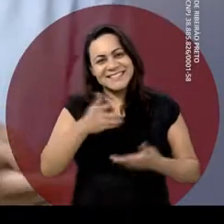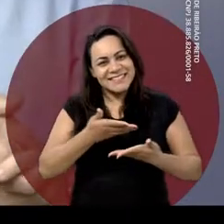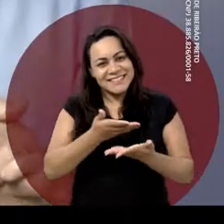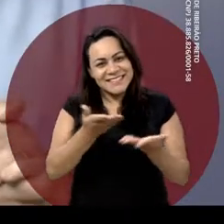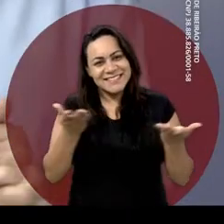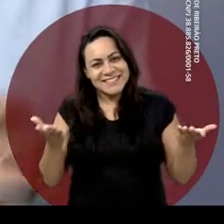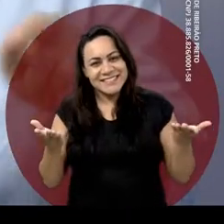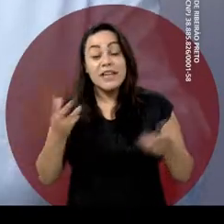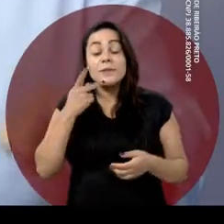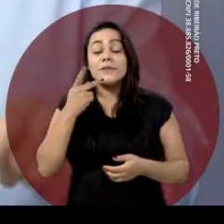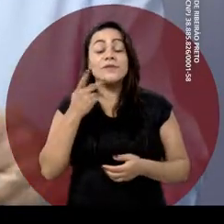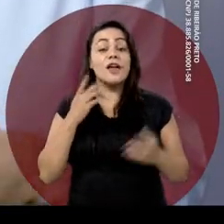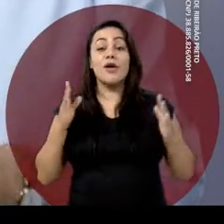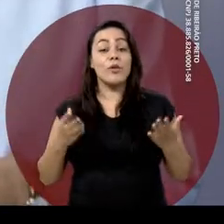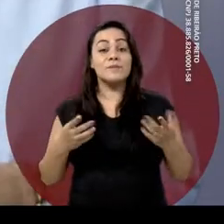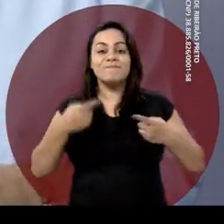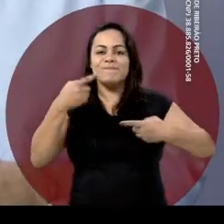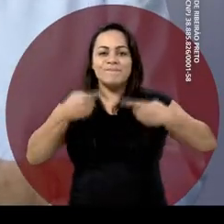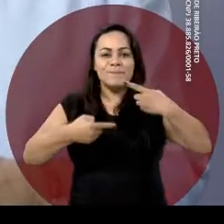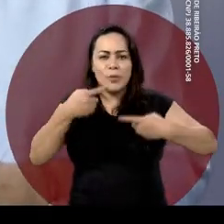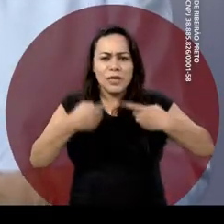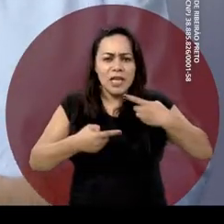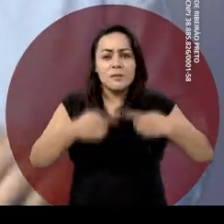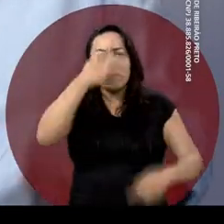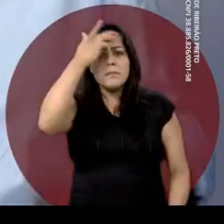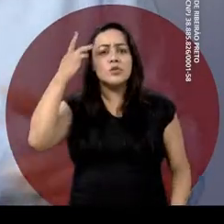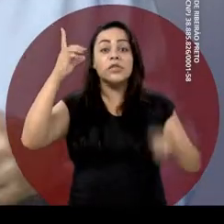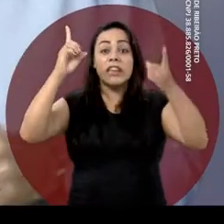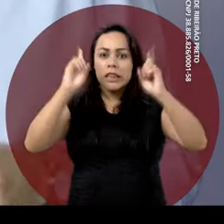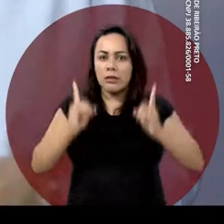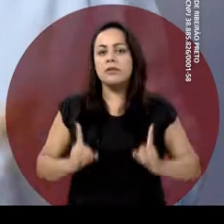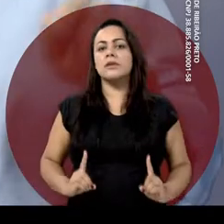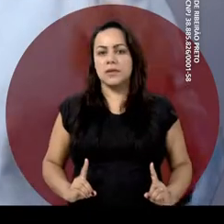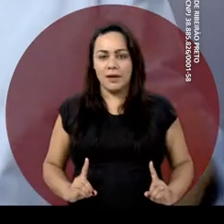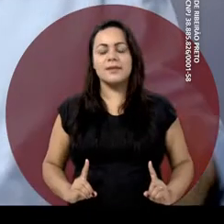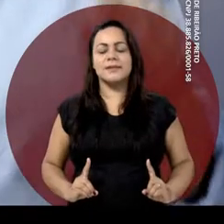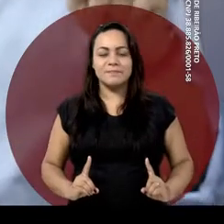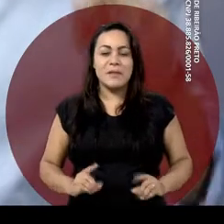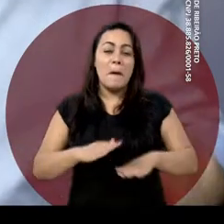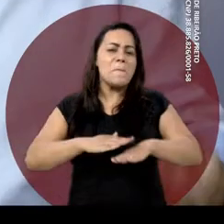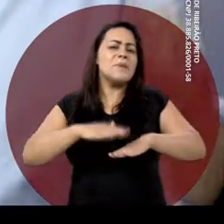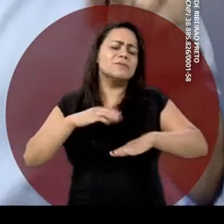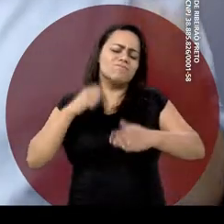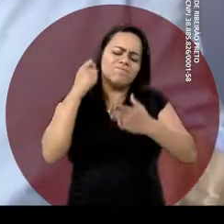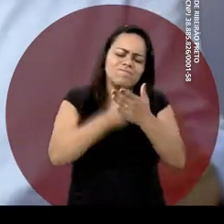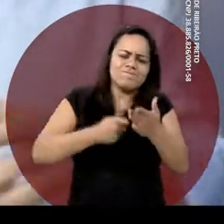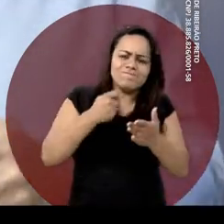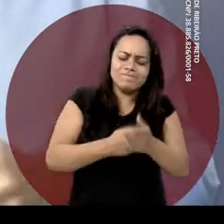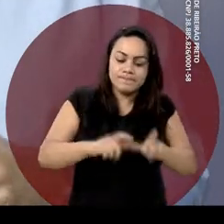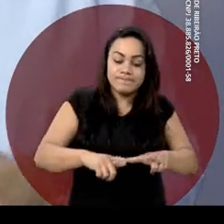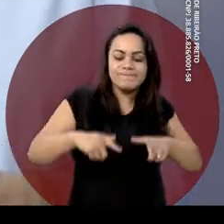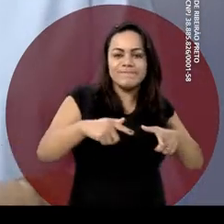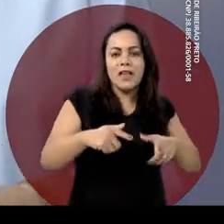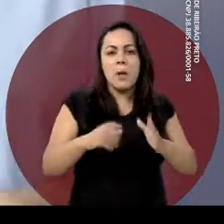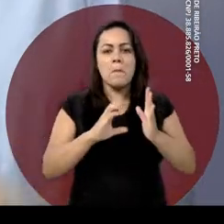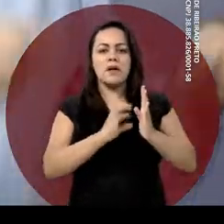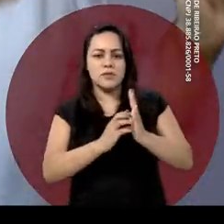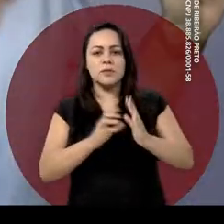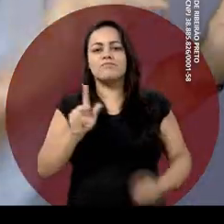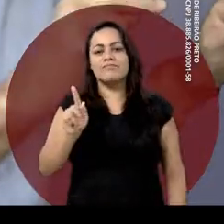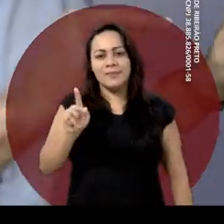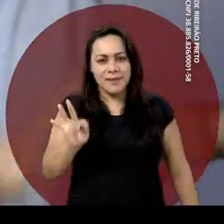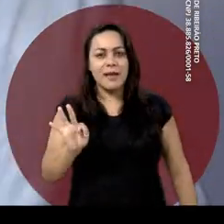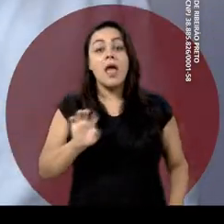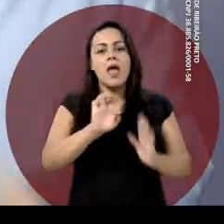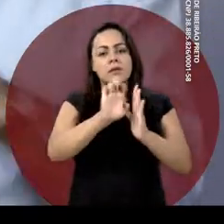Olá, minha gente! Vamos falar de políticas para pessoas com deficiência. Mais um legado do Partido dos Trabalhadores.